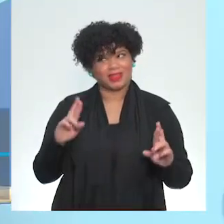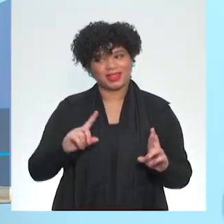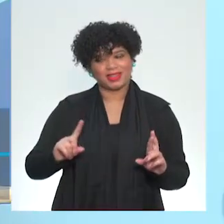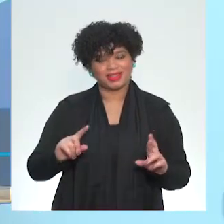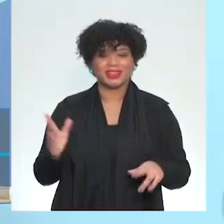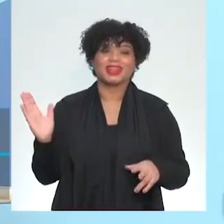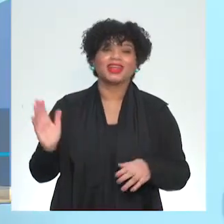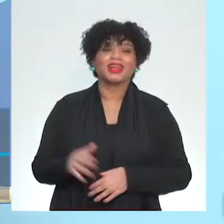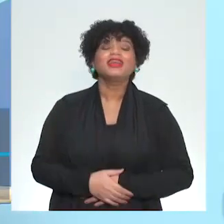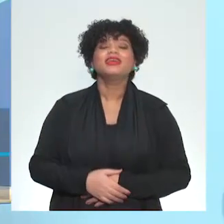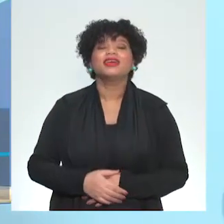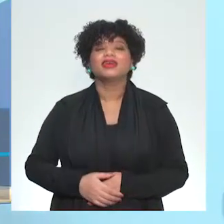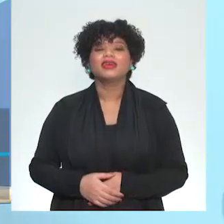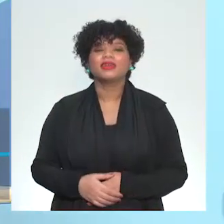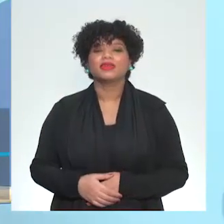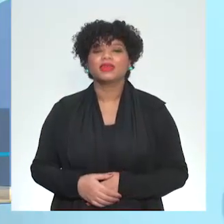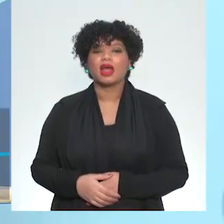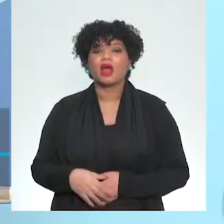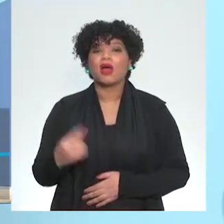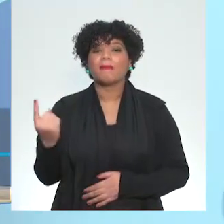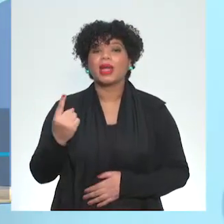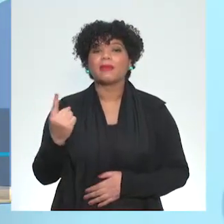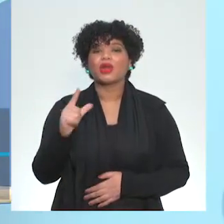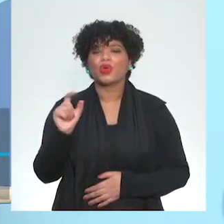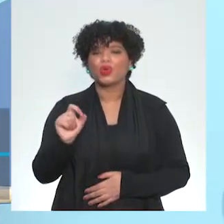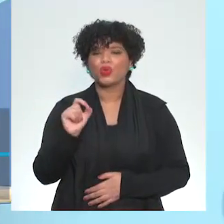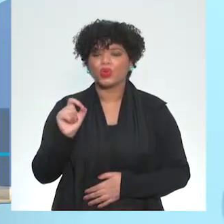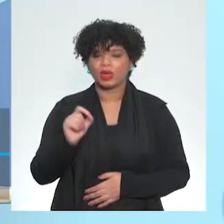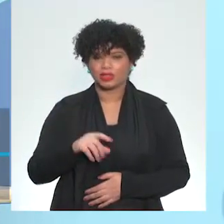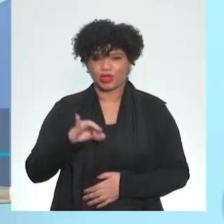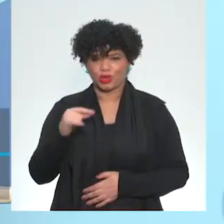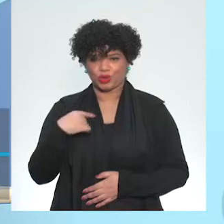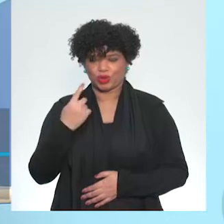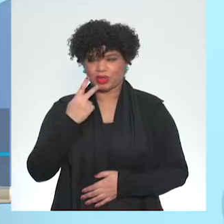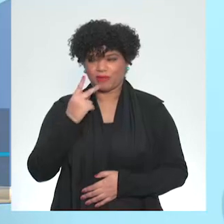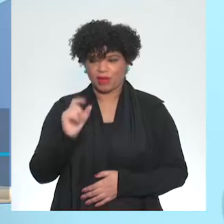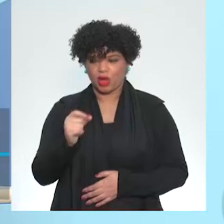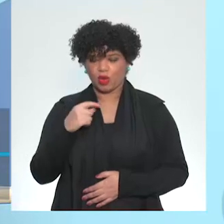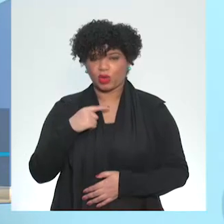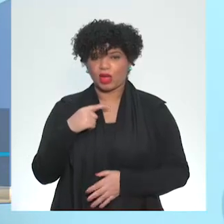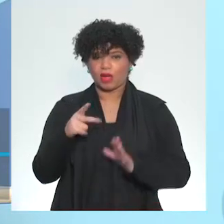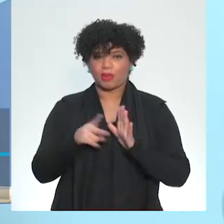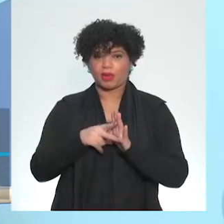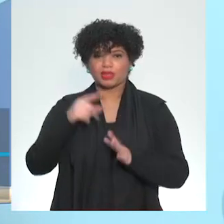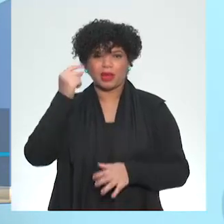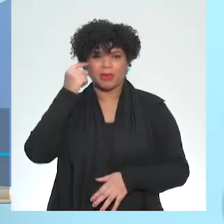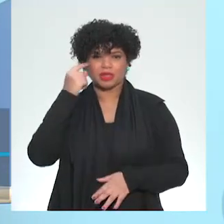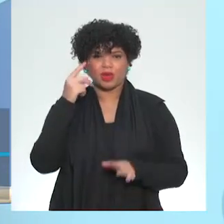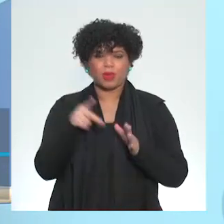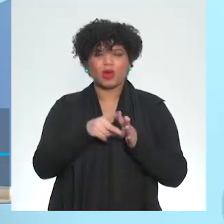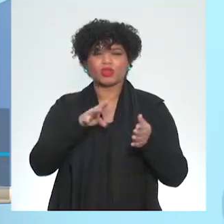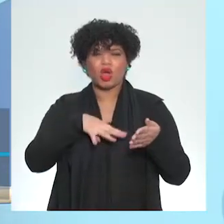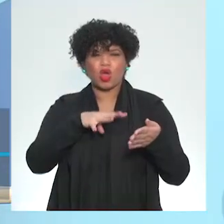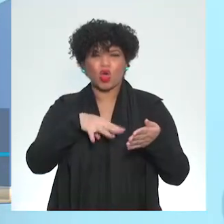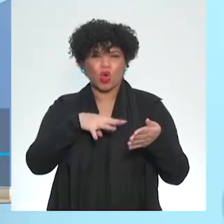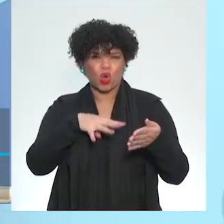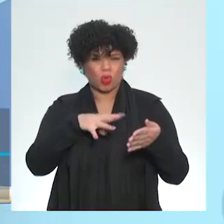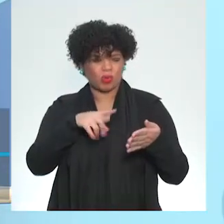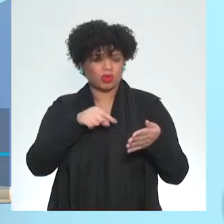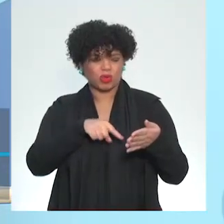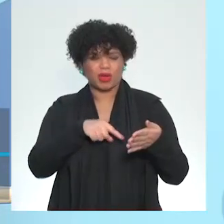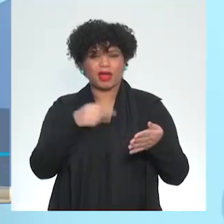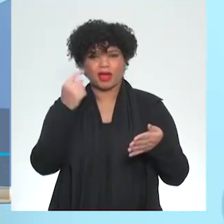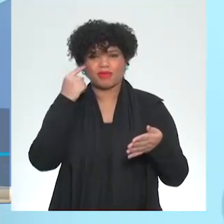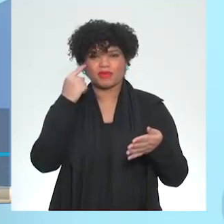E aí, qual que é a primeira questão? Quando a gente fala sobre esse processo de pensamento computacional, vamos colocar